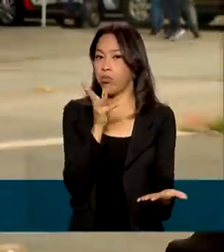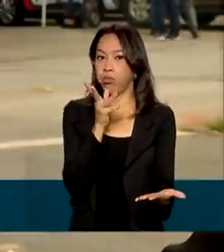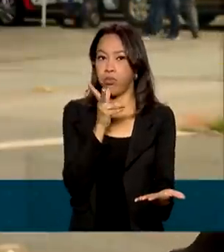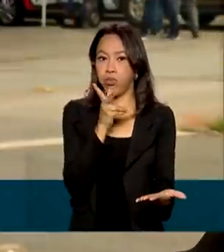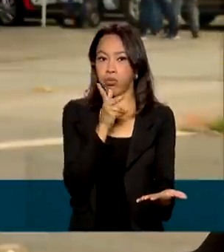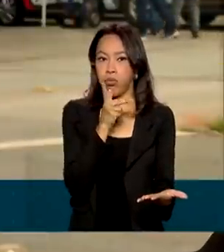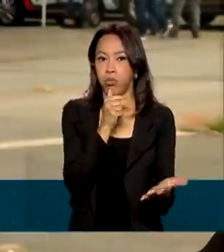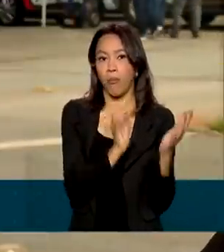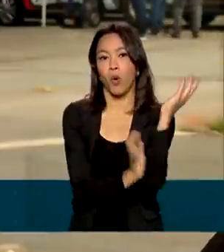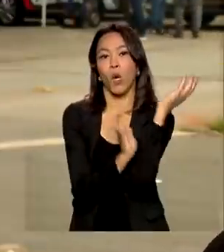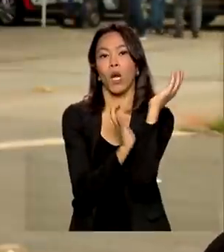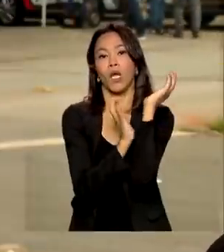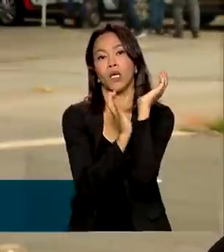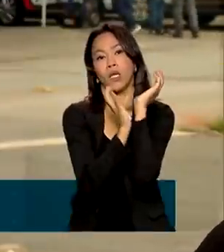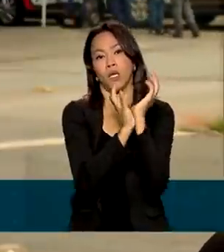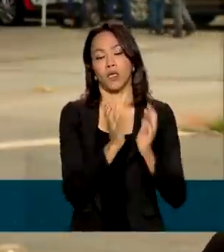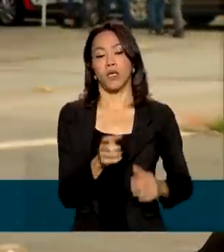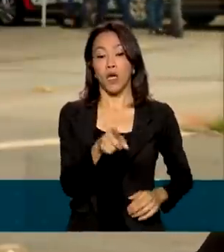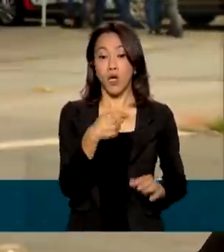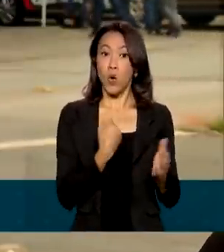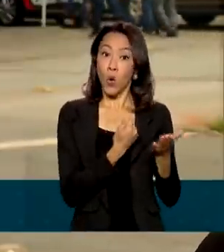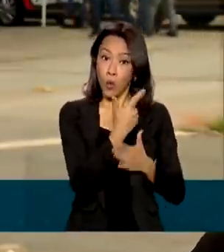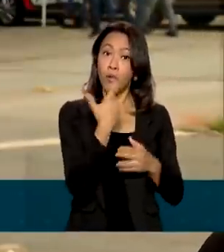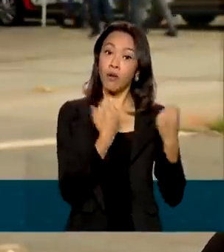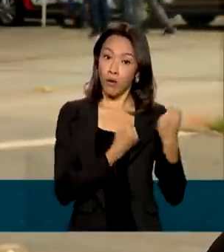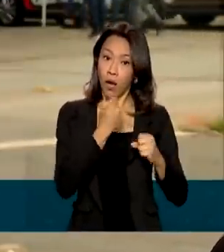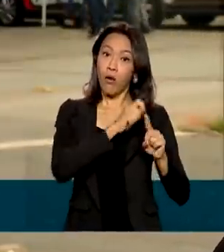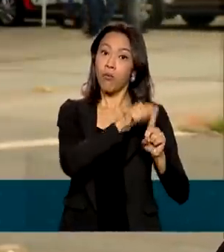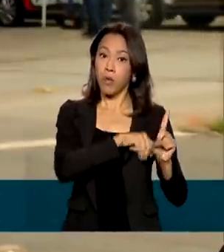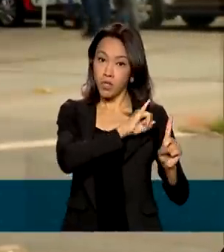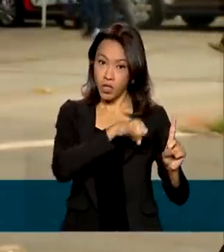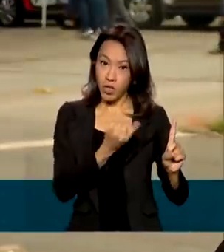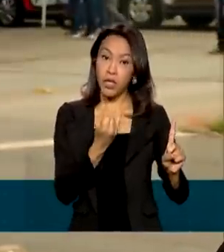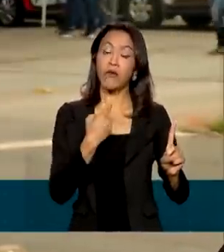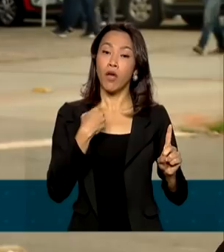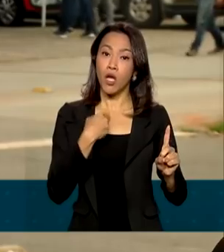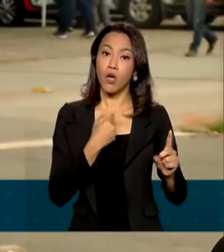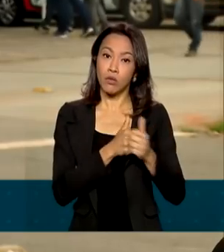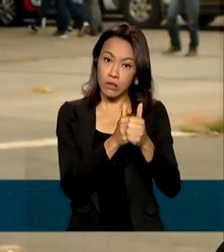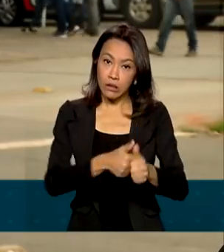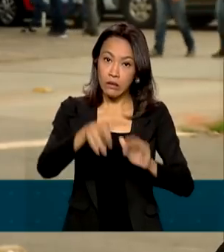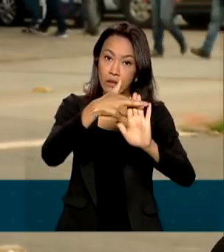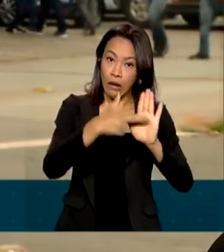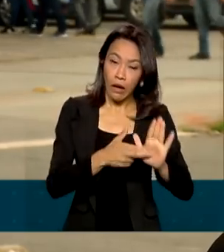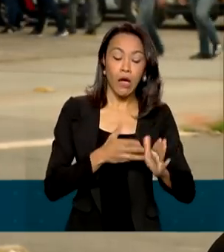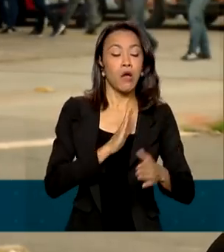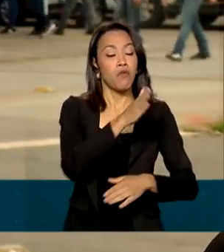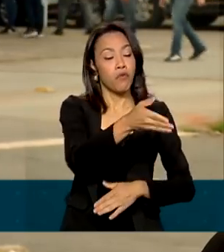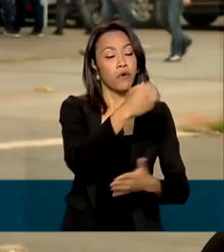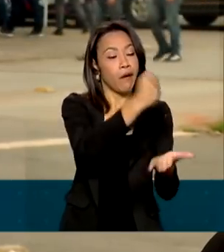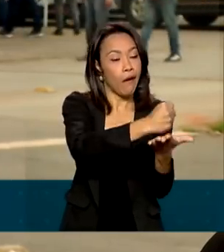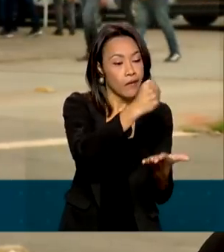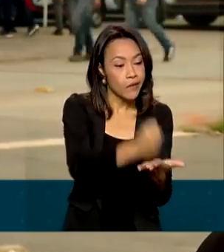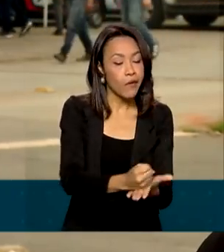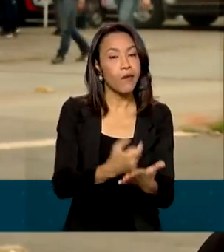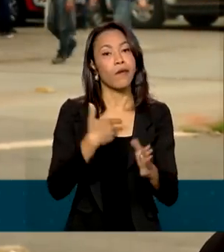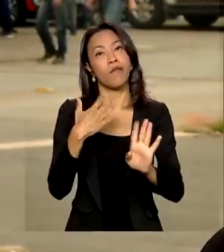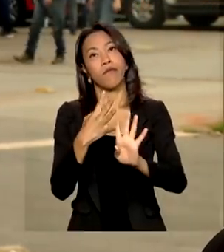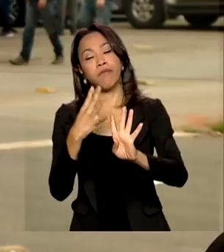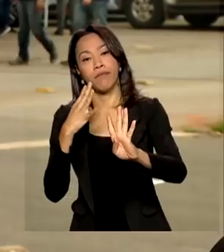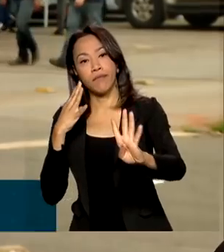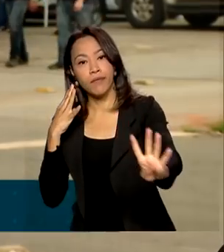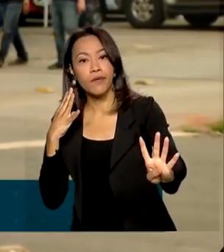Eu comprei um carro usado em janeiro e aí eu fiz todo o procedimento de transferência no cartório, peguei fila para poder